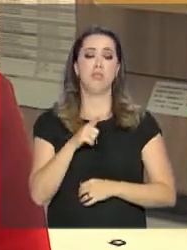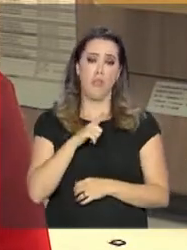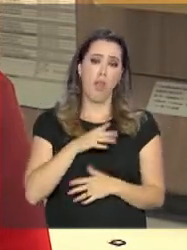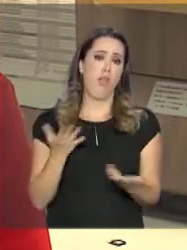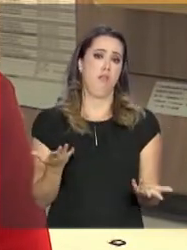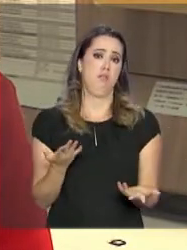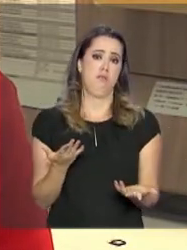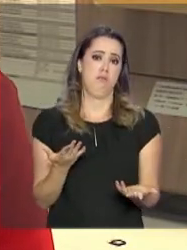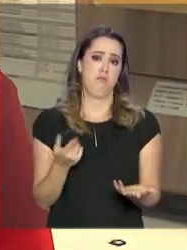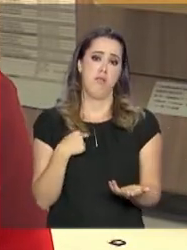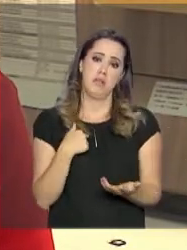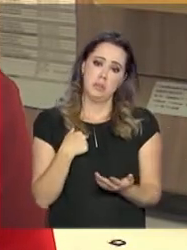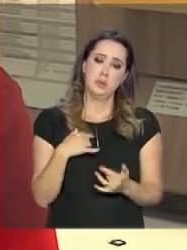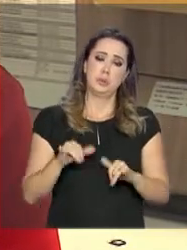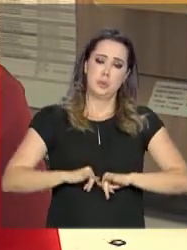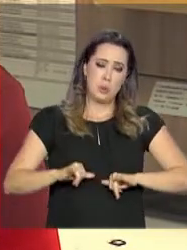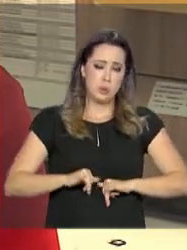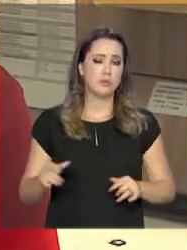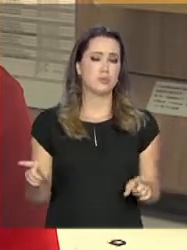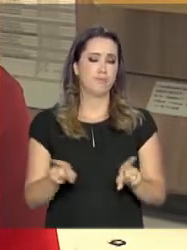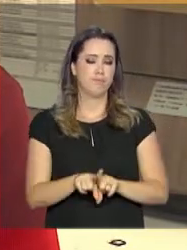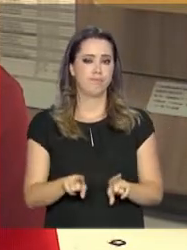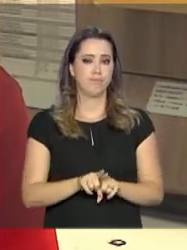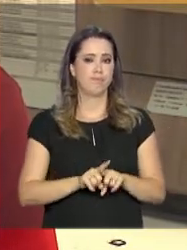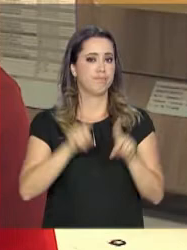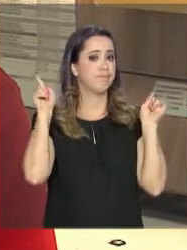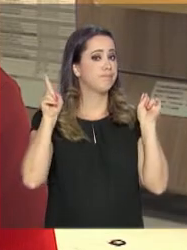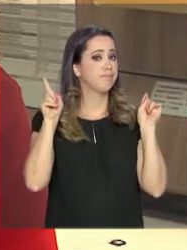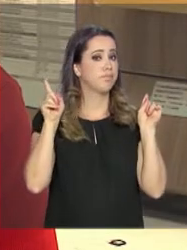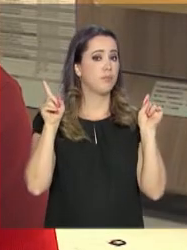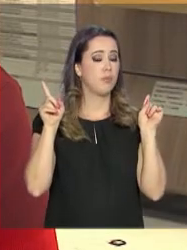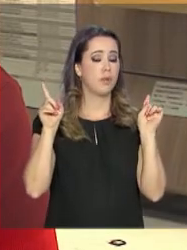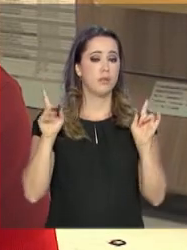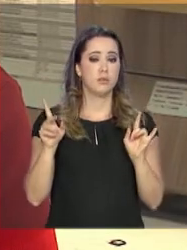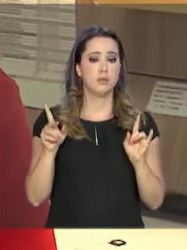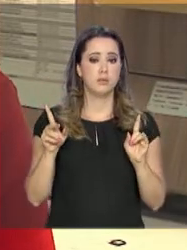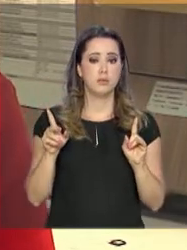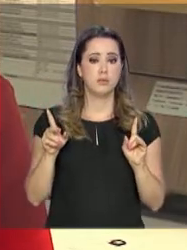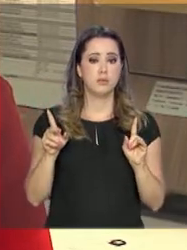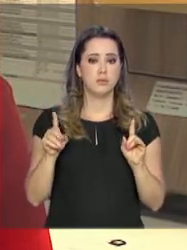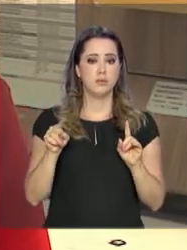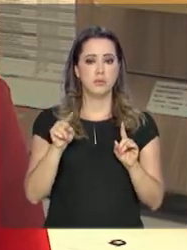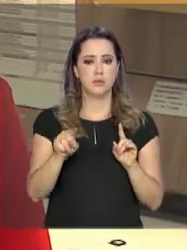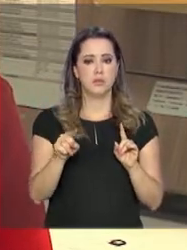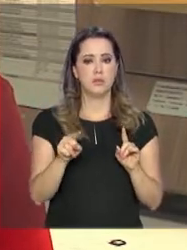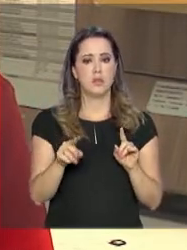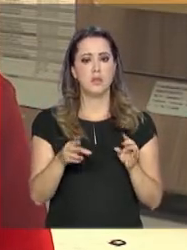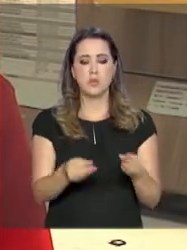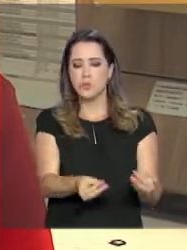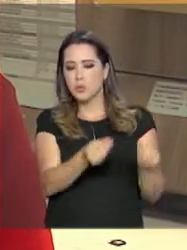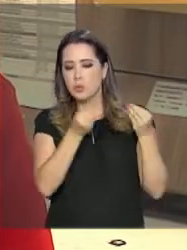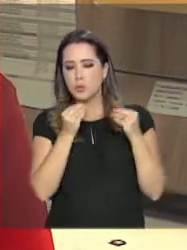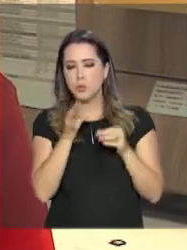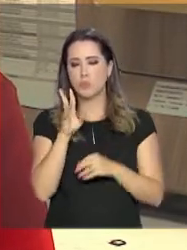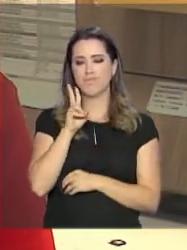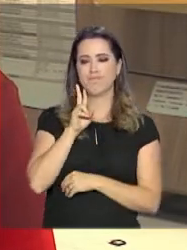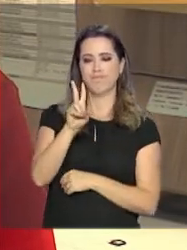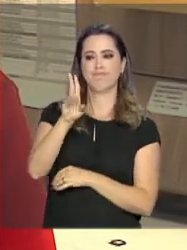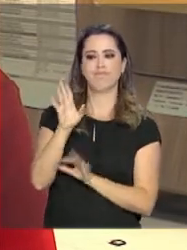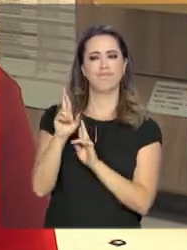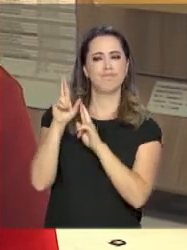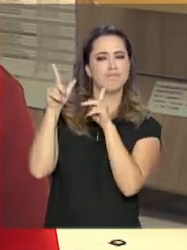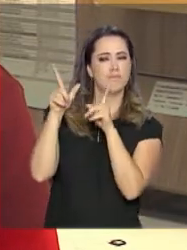as minhas mazelas, mas isso para mim me trouxe uma perspectiva diferente,